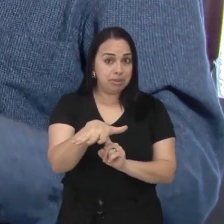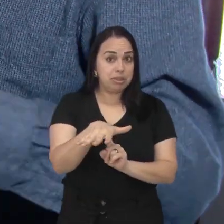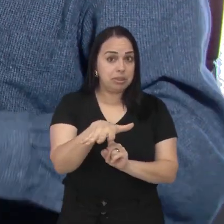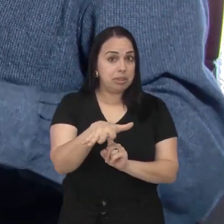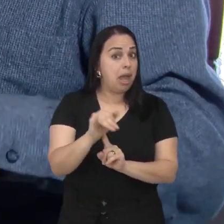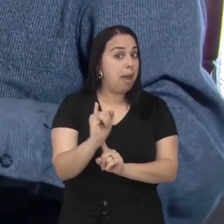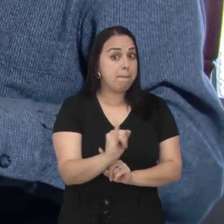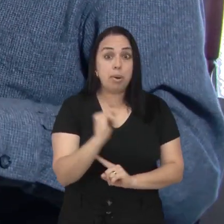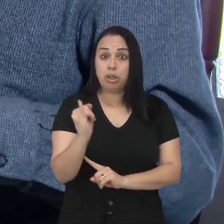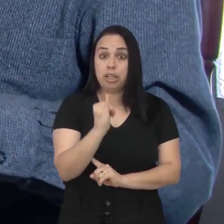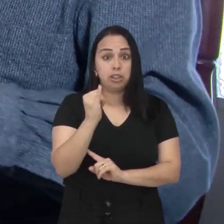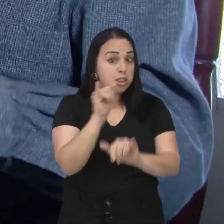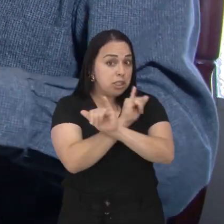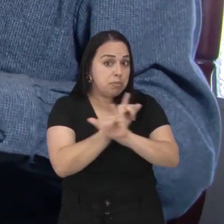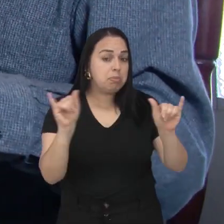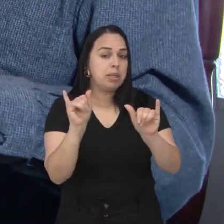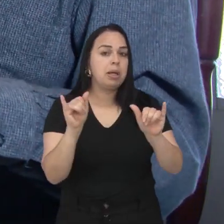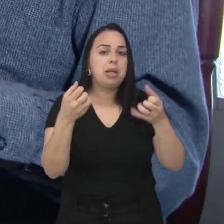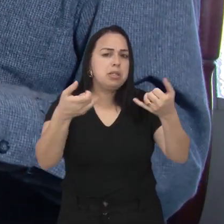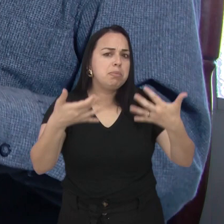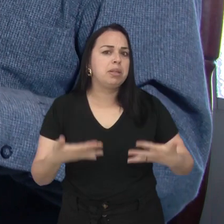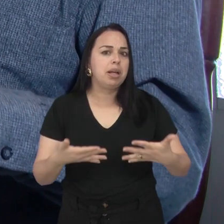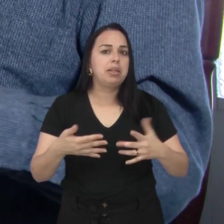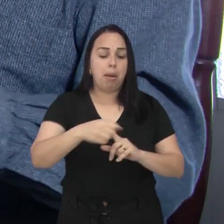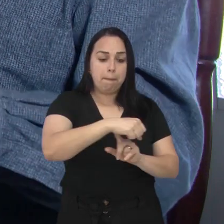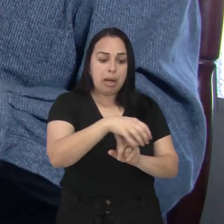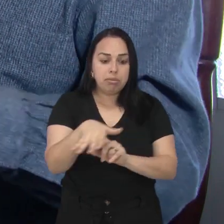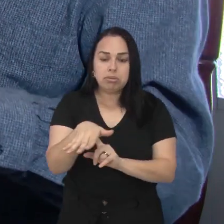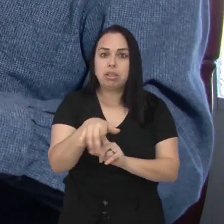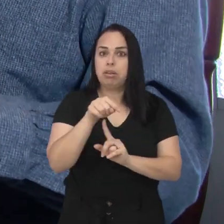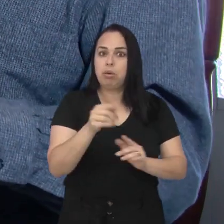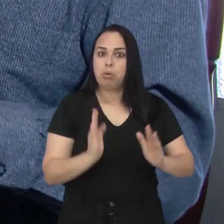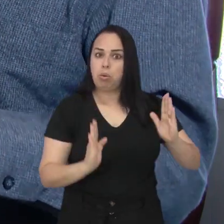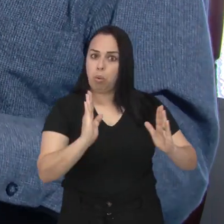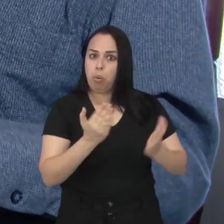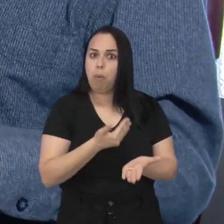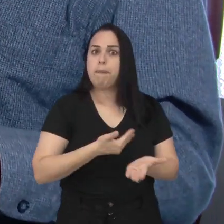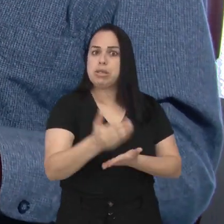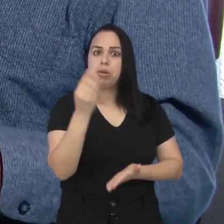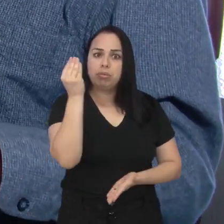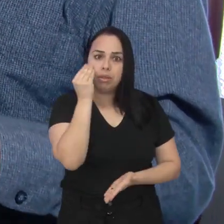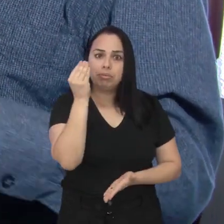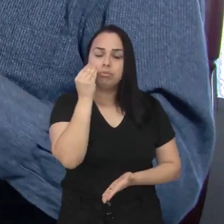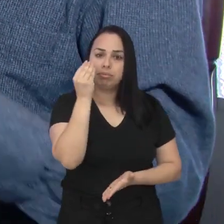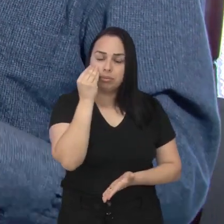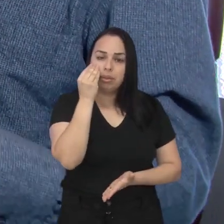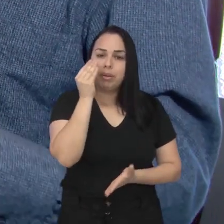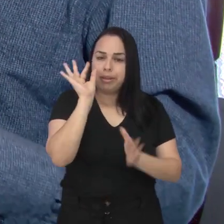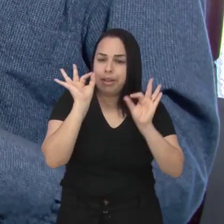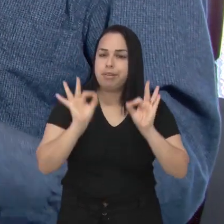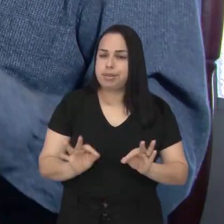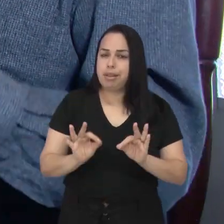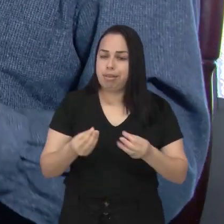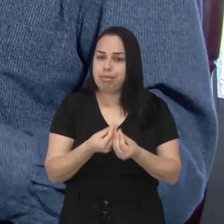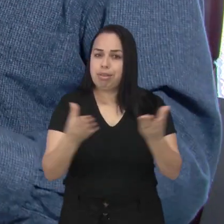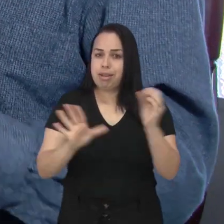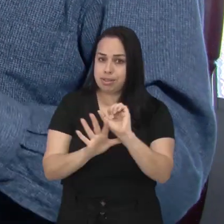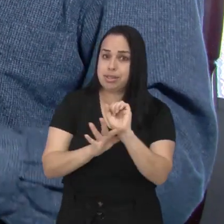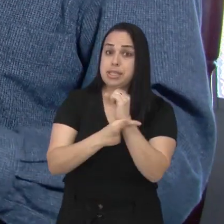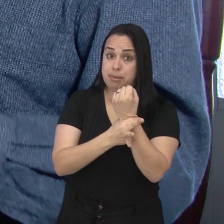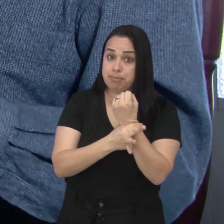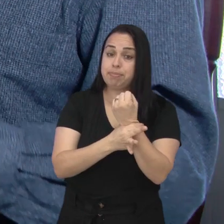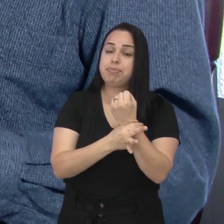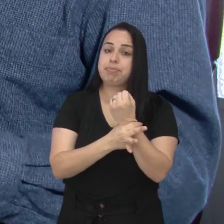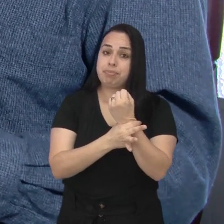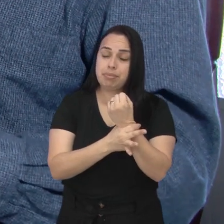teste, o Banco Central, isso é muito importante, saber que o Banco Central que está fazendo esse trabalho, para poder ter